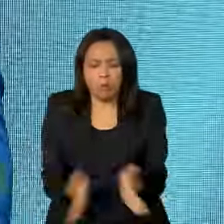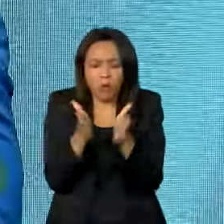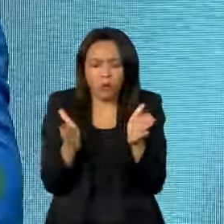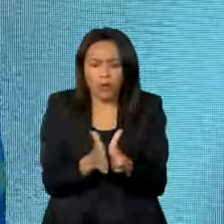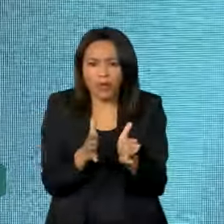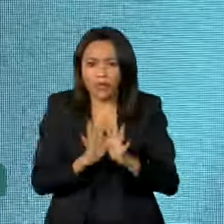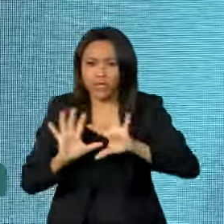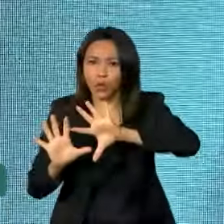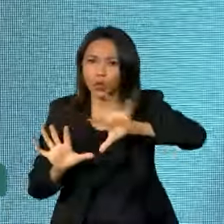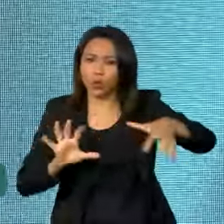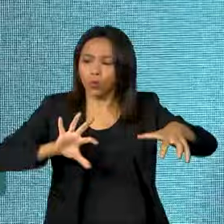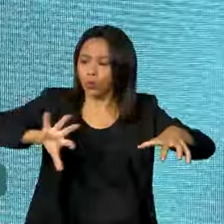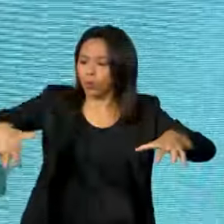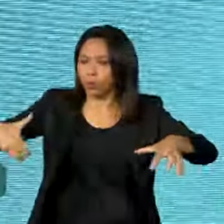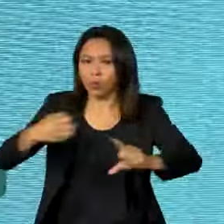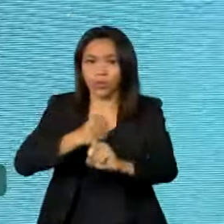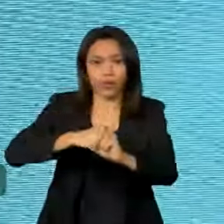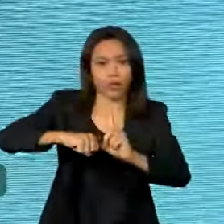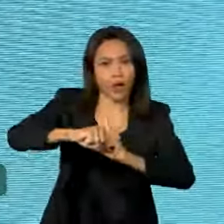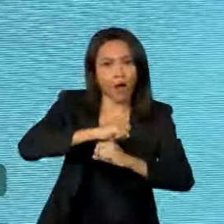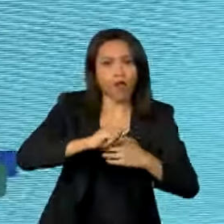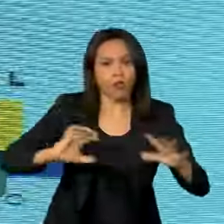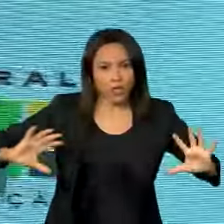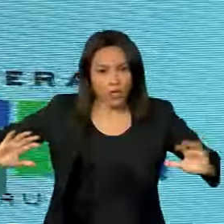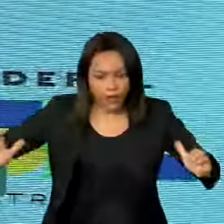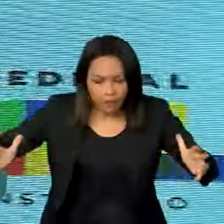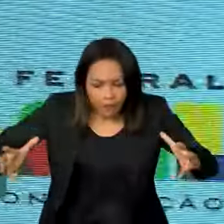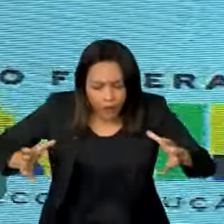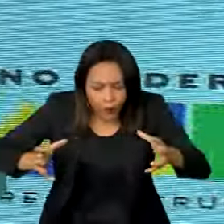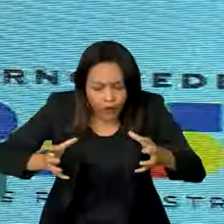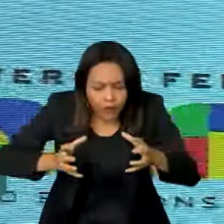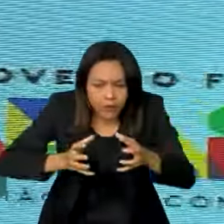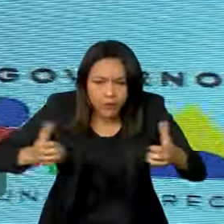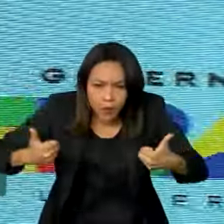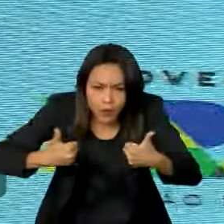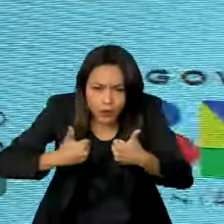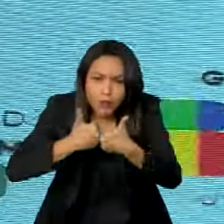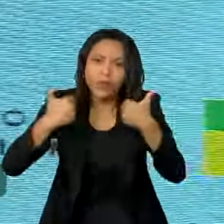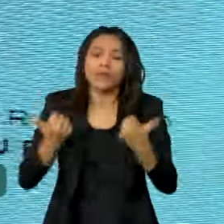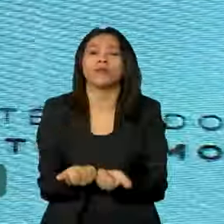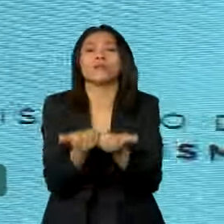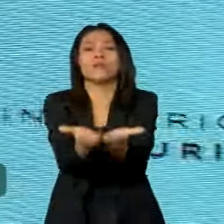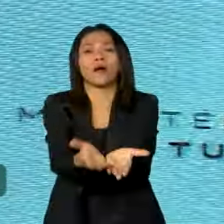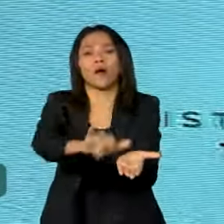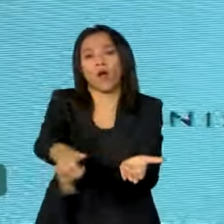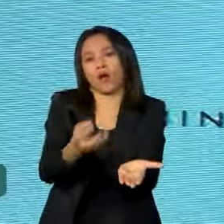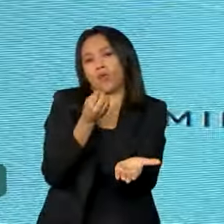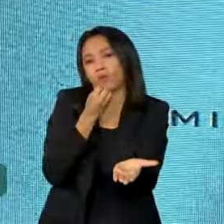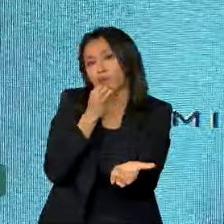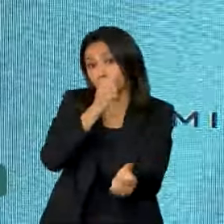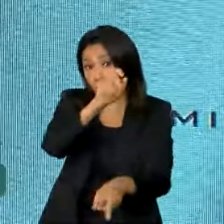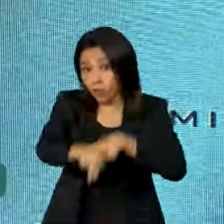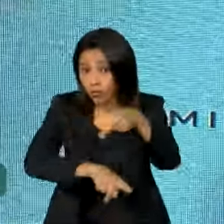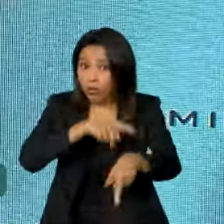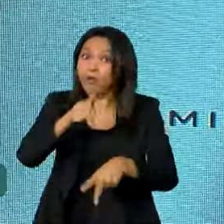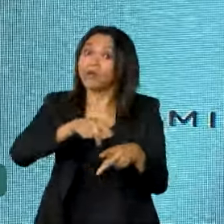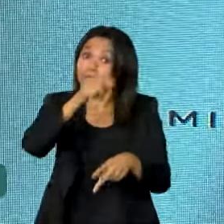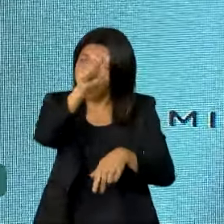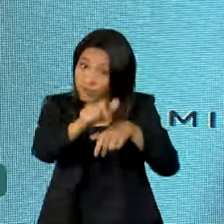sociais, dar oportunidade para as pessoas, e eu costumo dizer, o brasileiro hoje está com mais